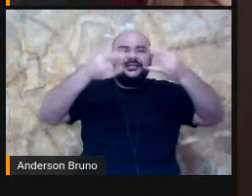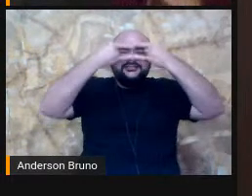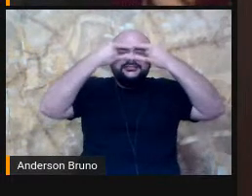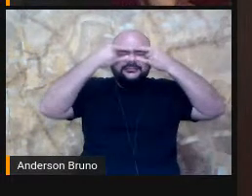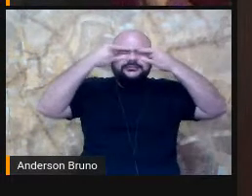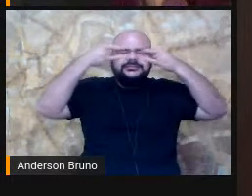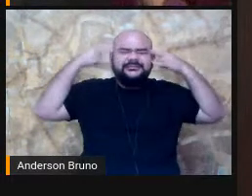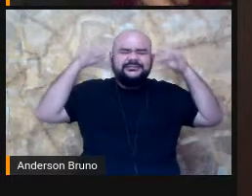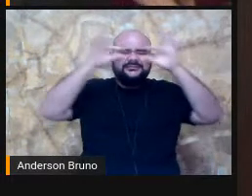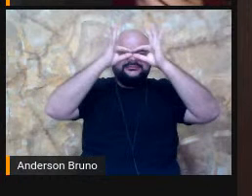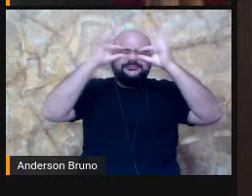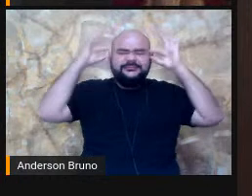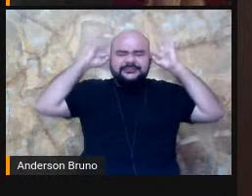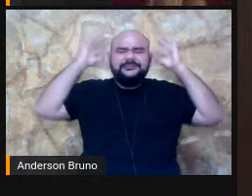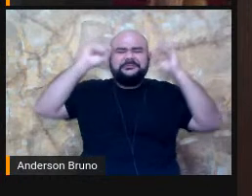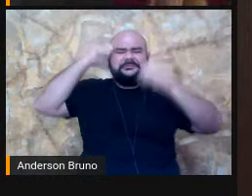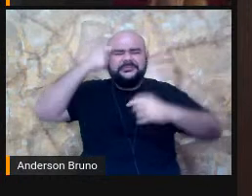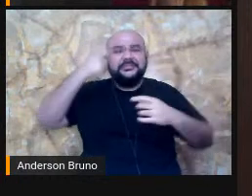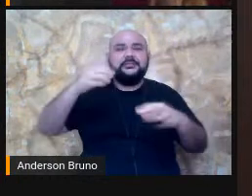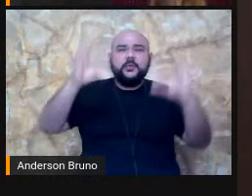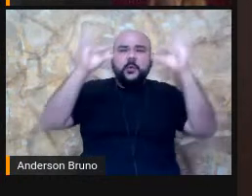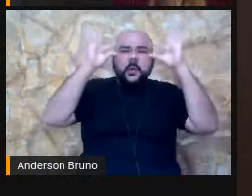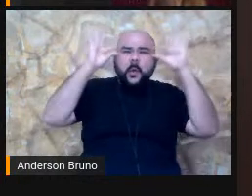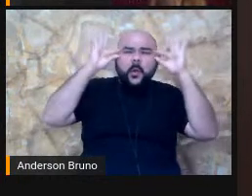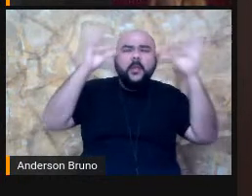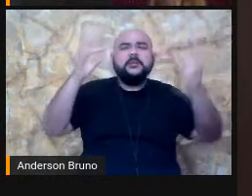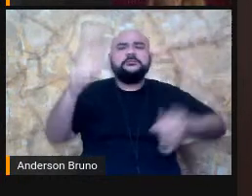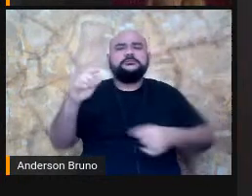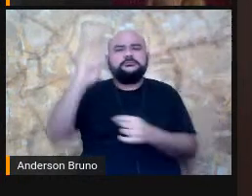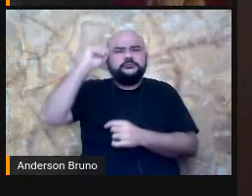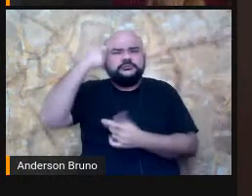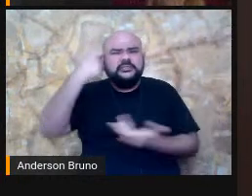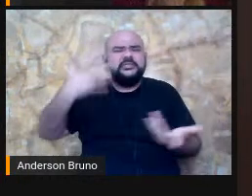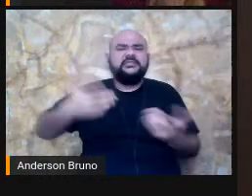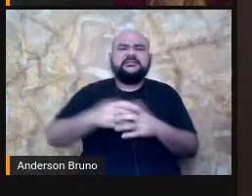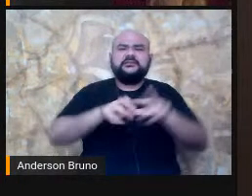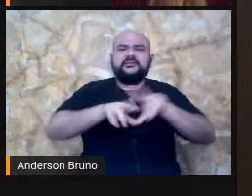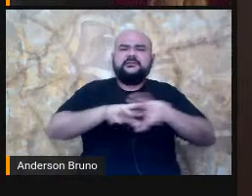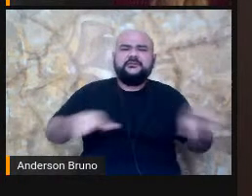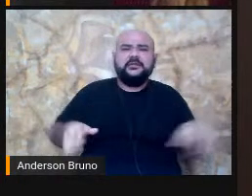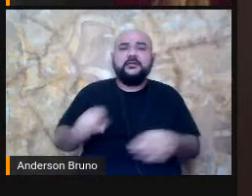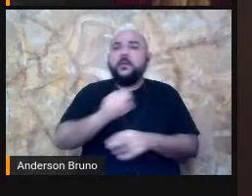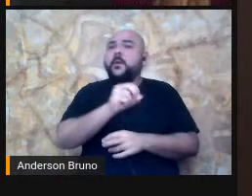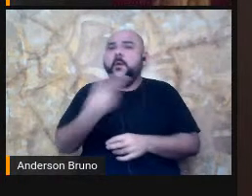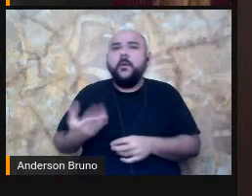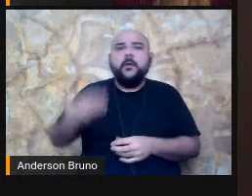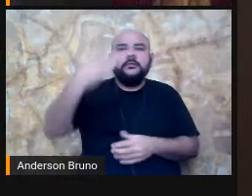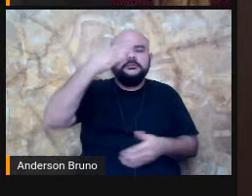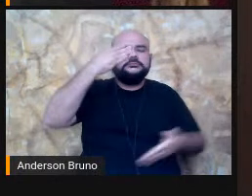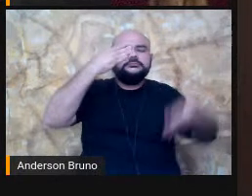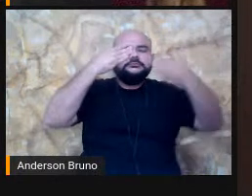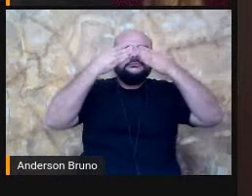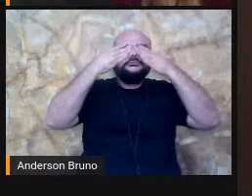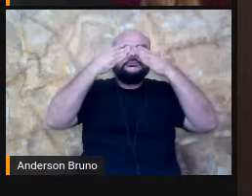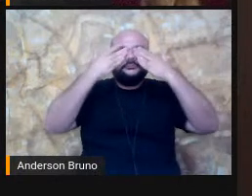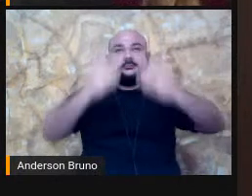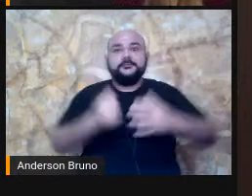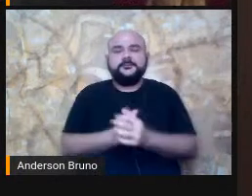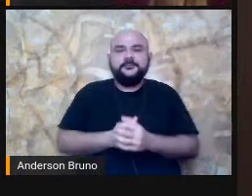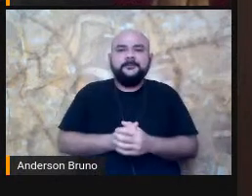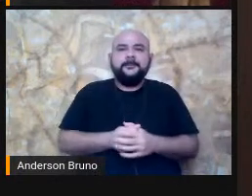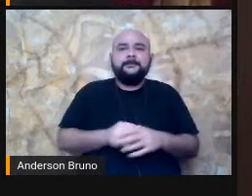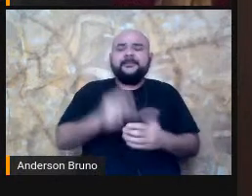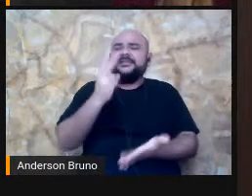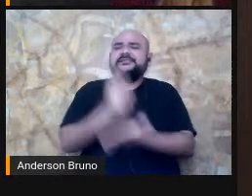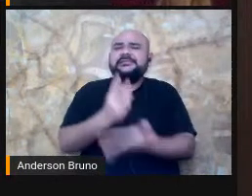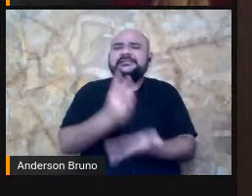ópticos, indicação pelo apontar, mostrando ou tocando os olhos, pistas posturais, uma cabeça erguida,